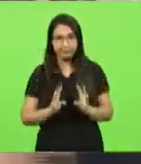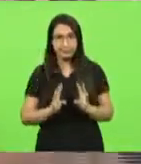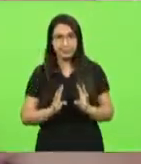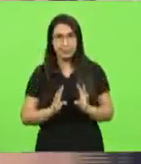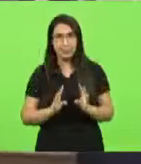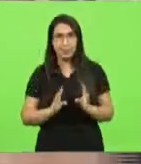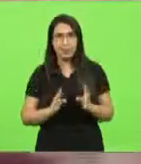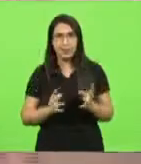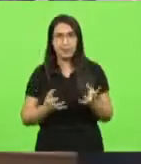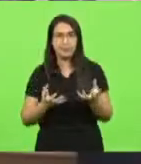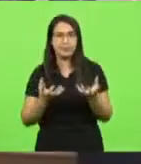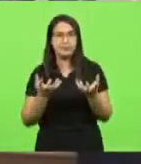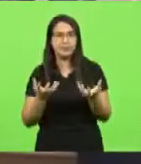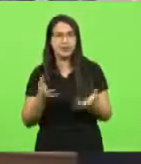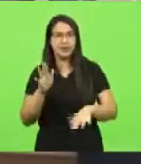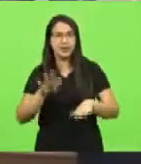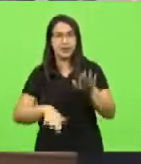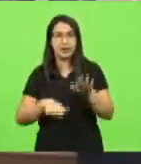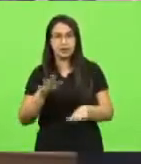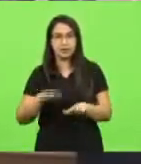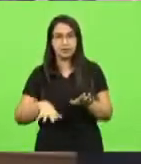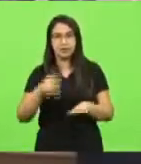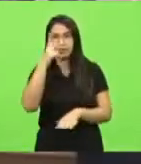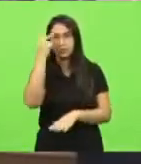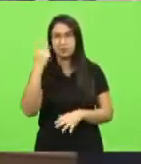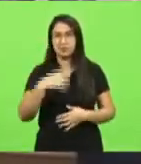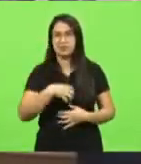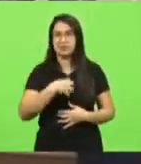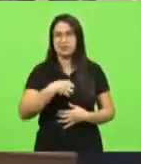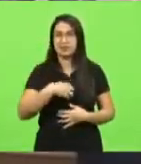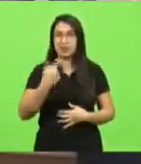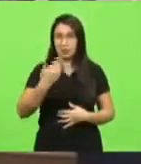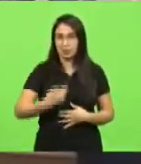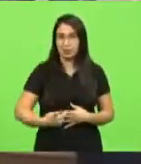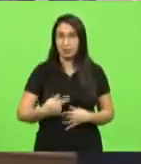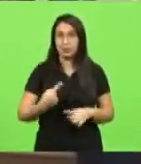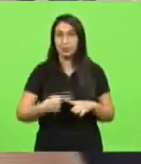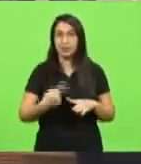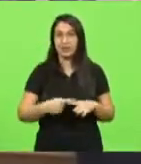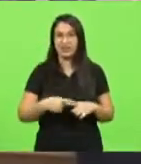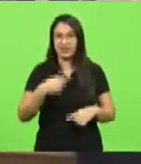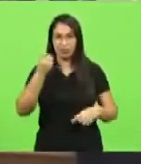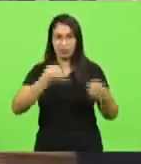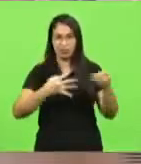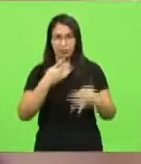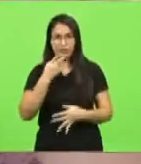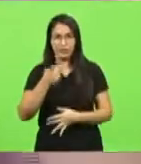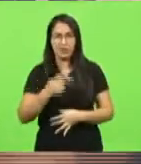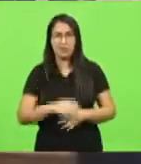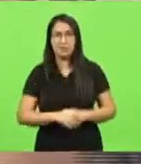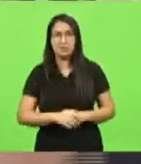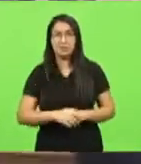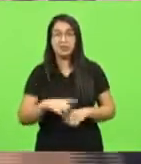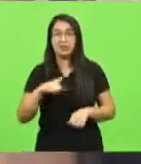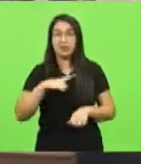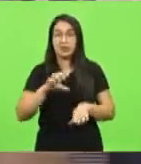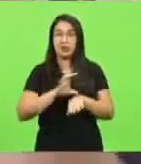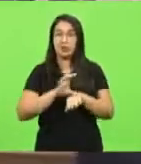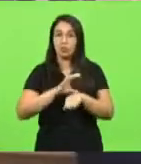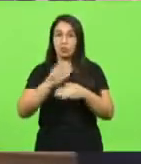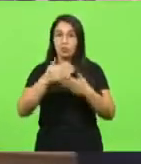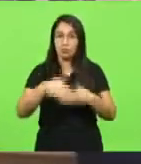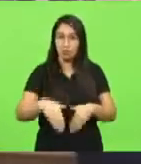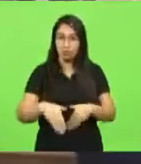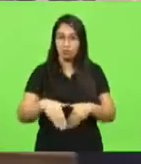que às vezes as pessoas ficam bravas comigo porque eu coloco o dedo na ferida. Escuta aqui, tem um concurso que vai acabar dia